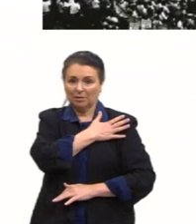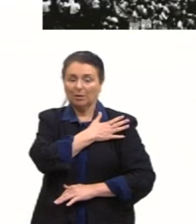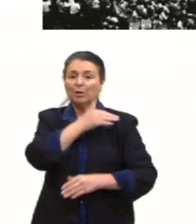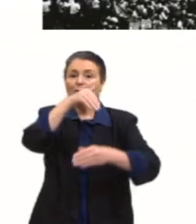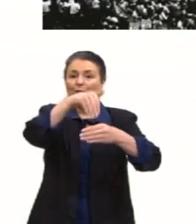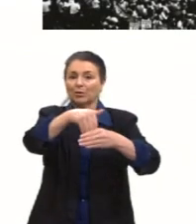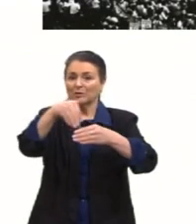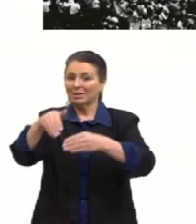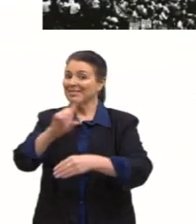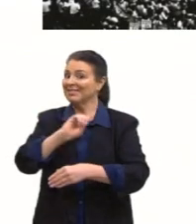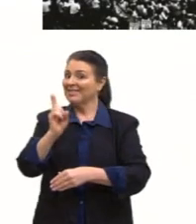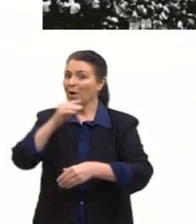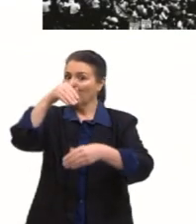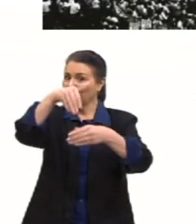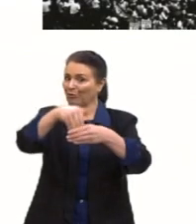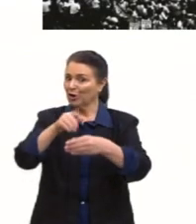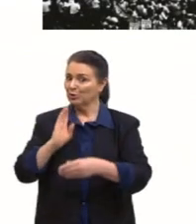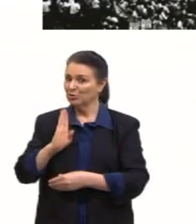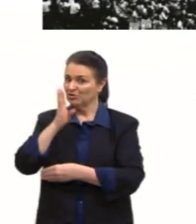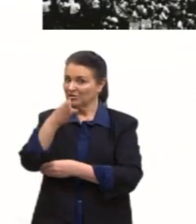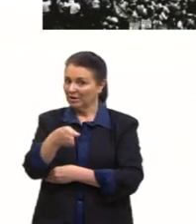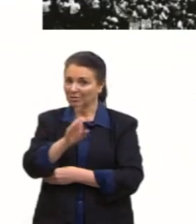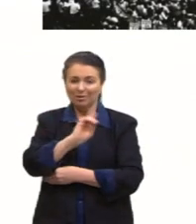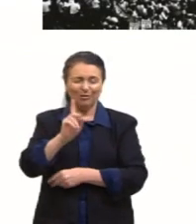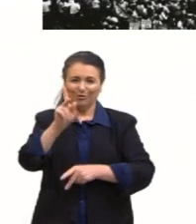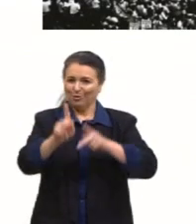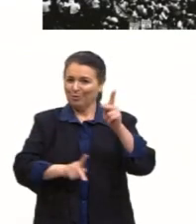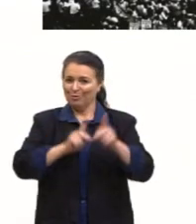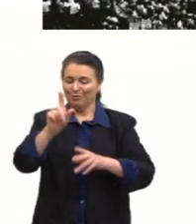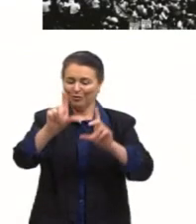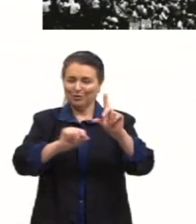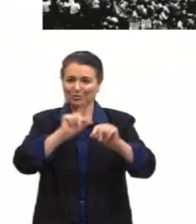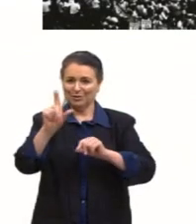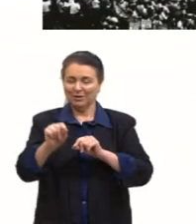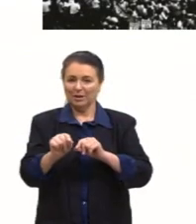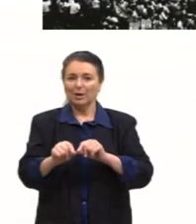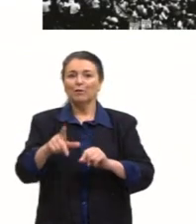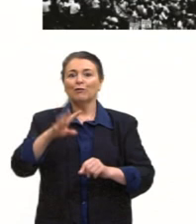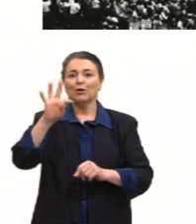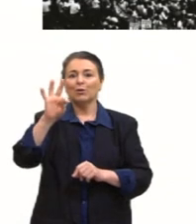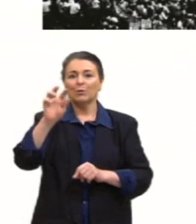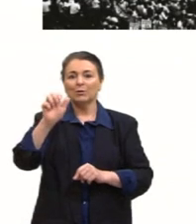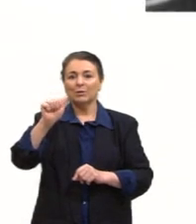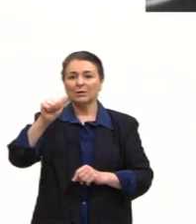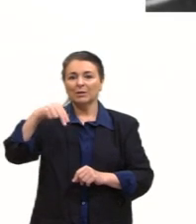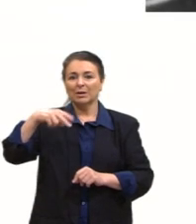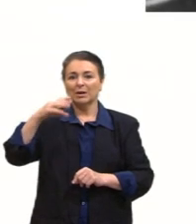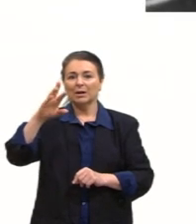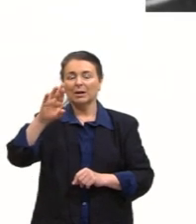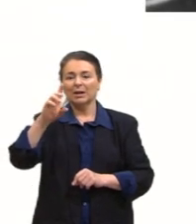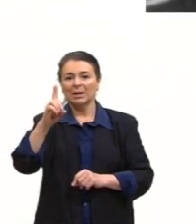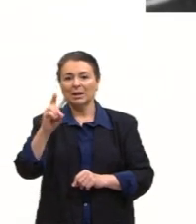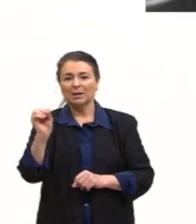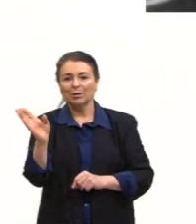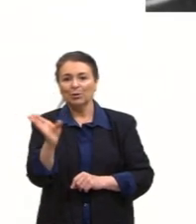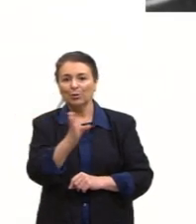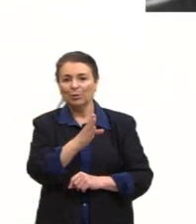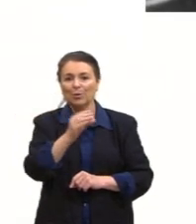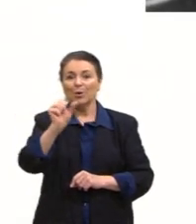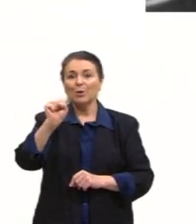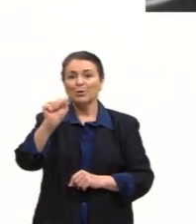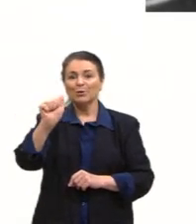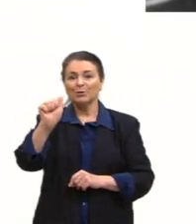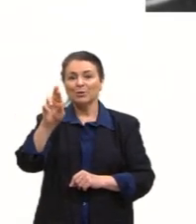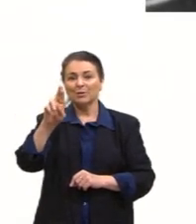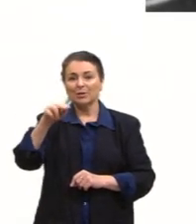indireta. Então, não foi o povo que escolheu. Eles elegeram Tancredo Neves e Sarney. Tancredo